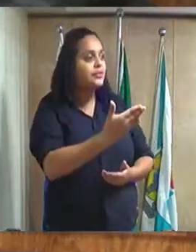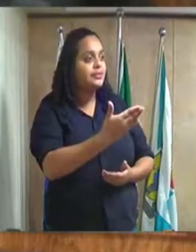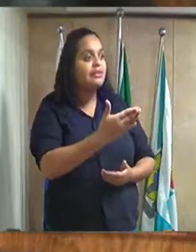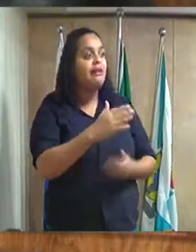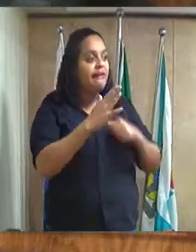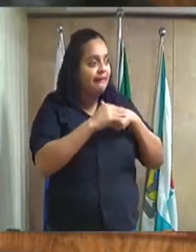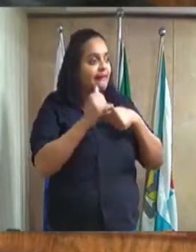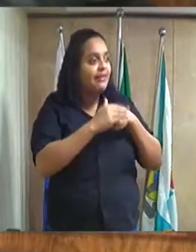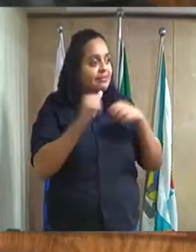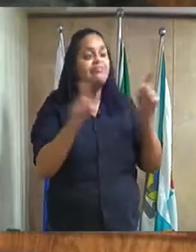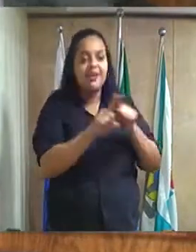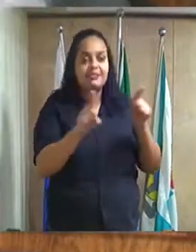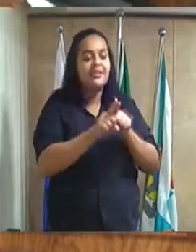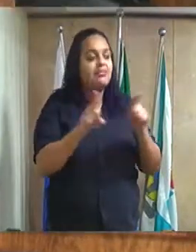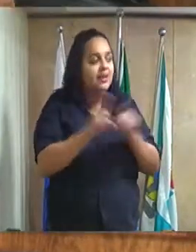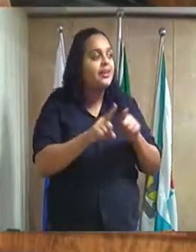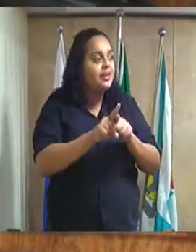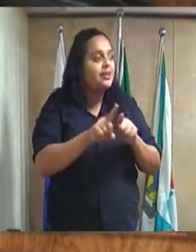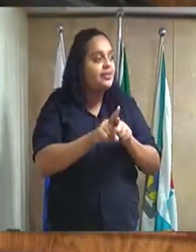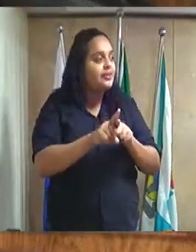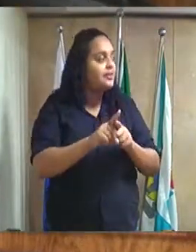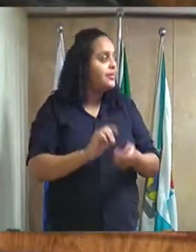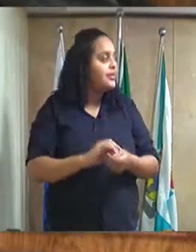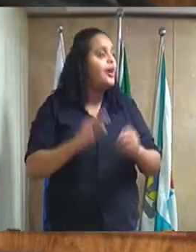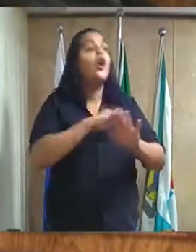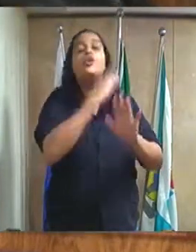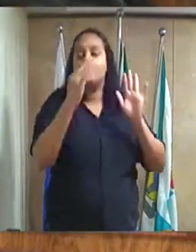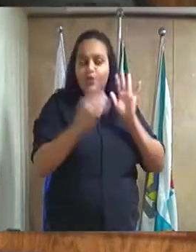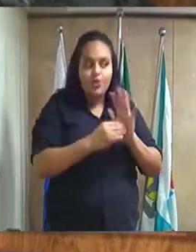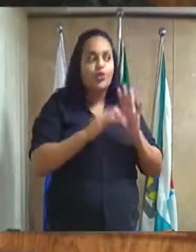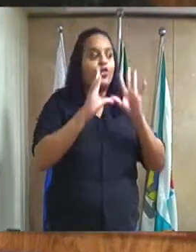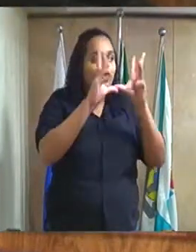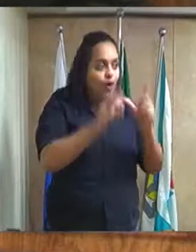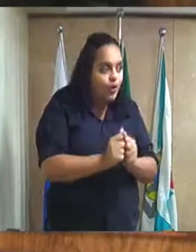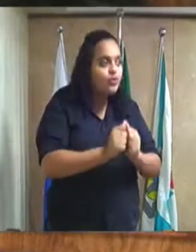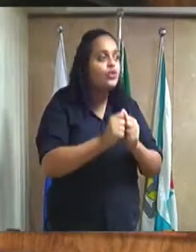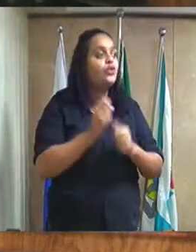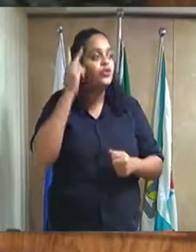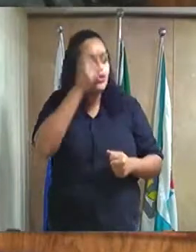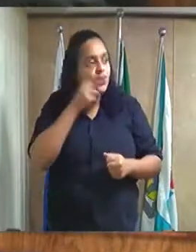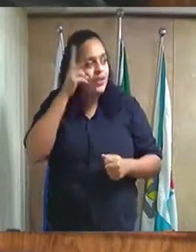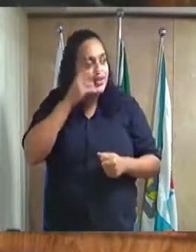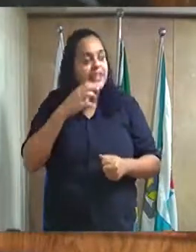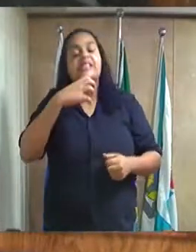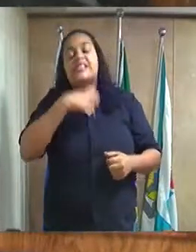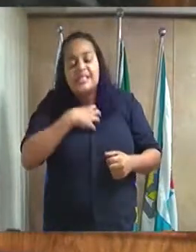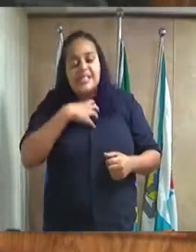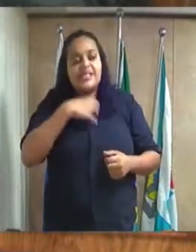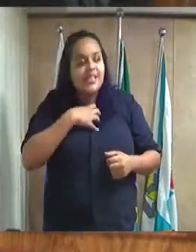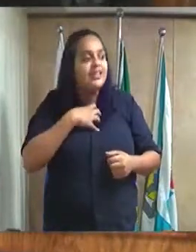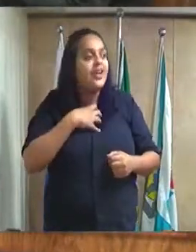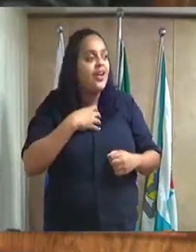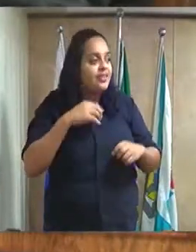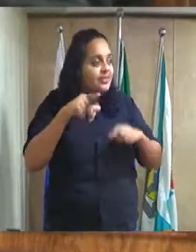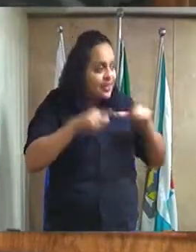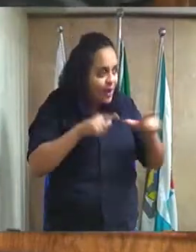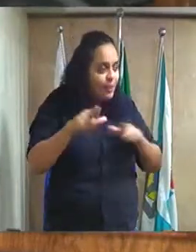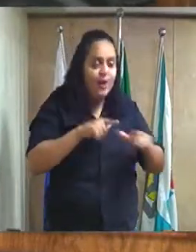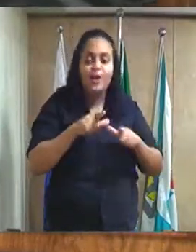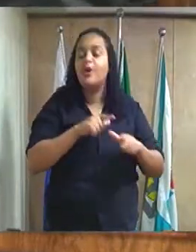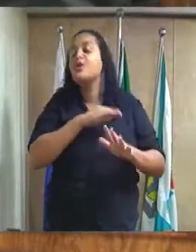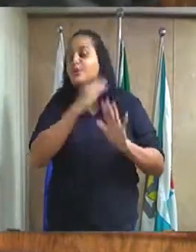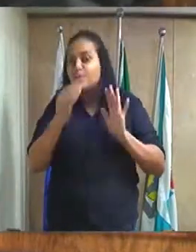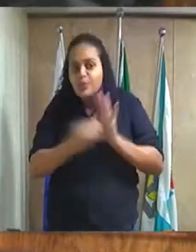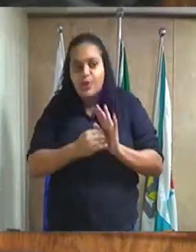nessa casa que sou vereador todos os vereadores se sintam trabalhadores e contemplados